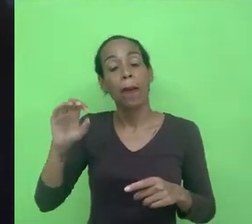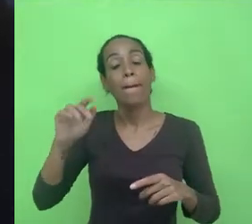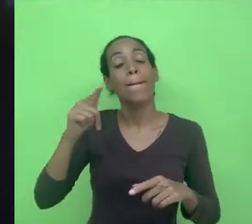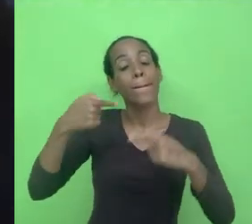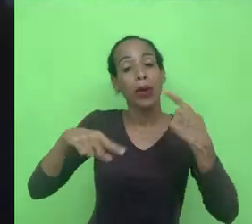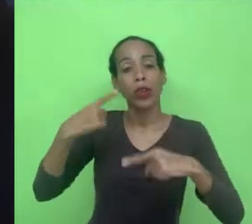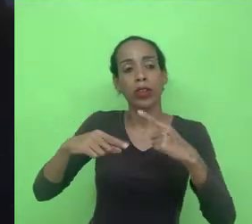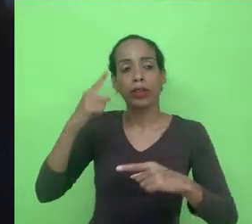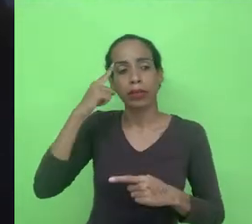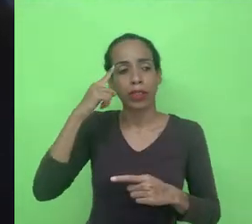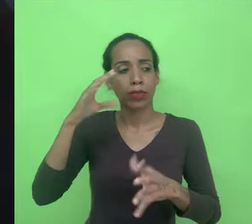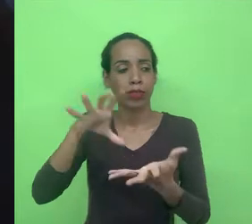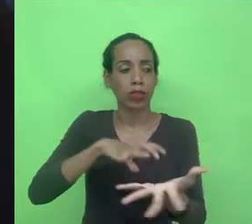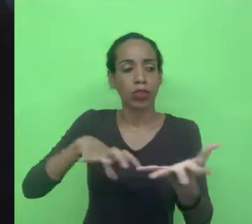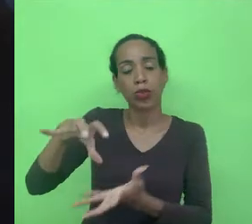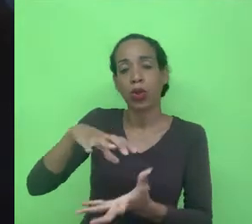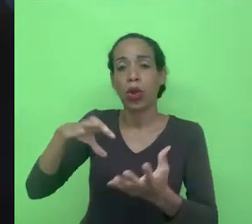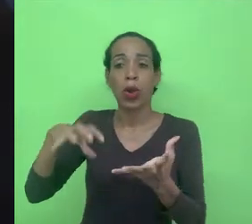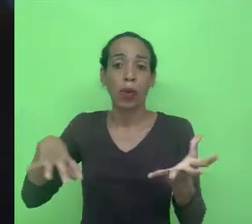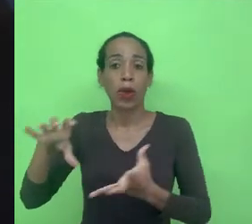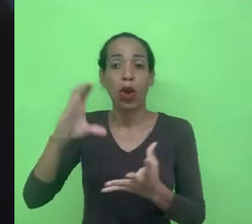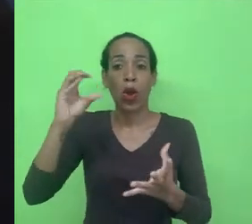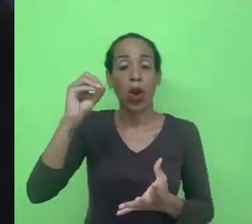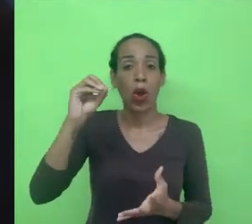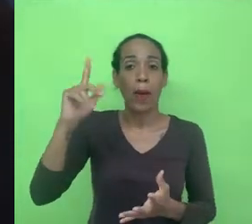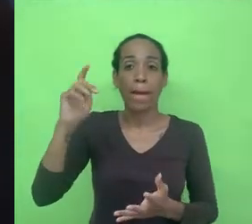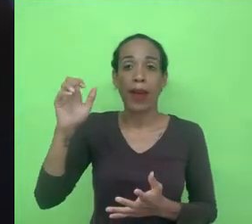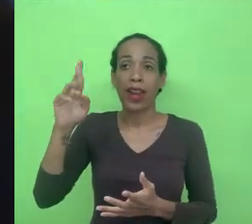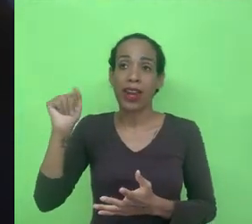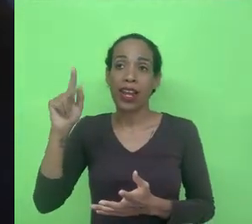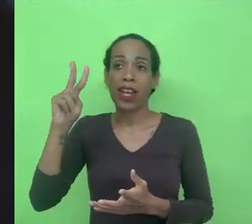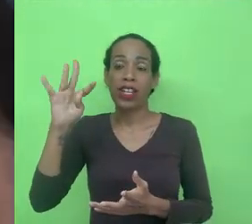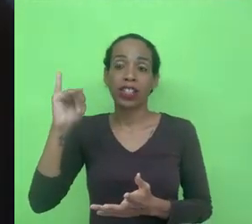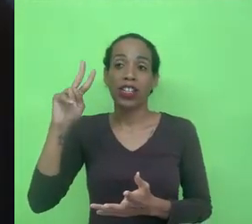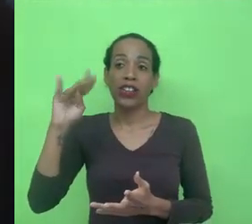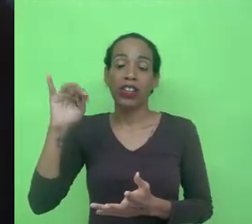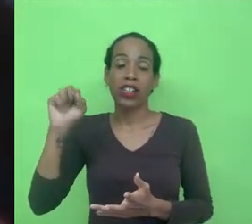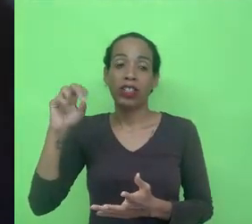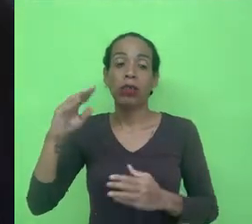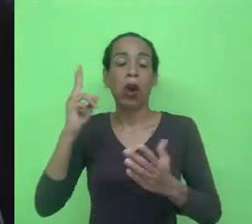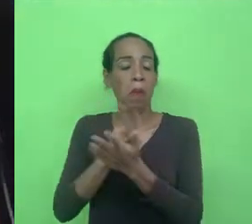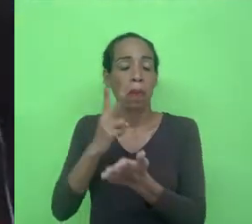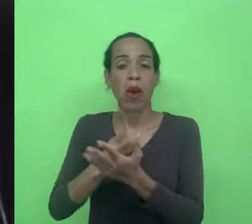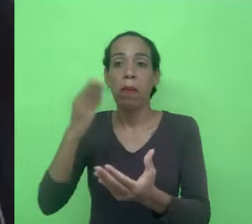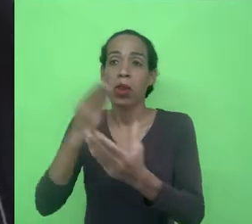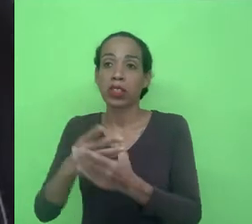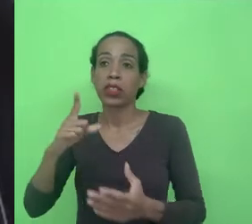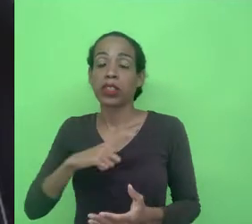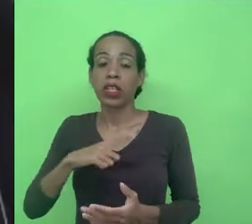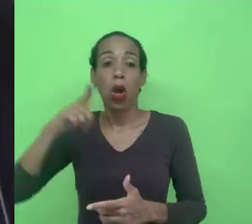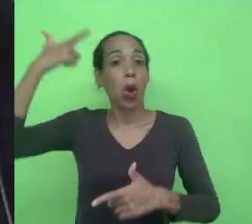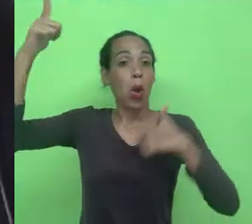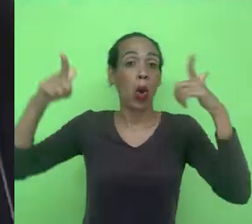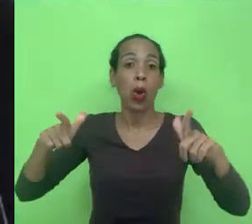de movimentos cooperativistas de movimentos de trabalhadores o mesmo processo de dataficação tem outro ator nessa rede de